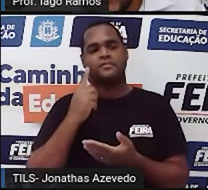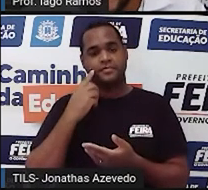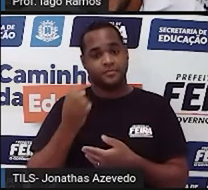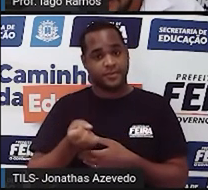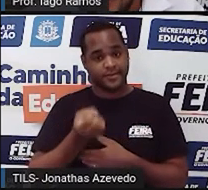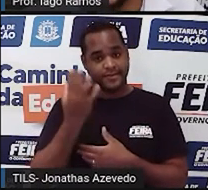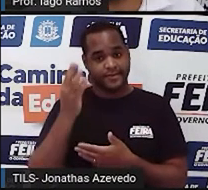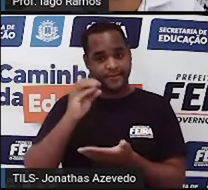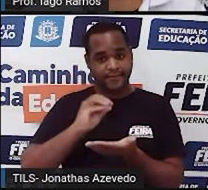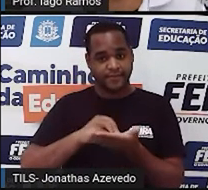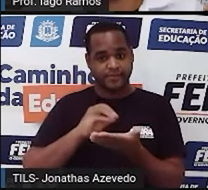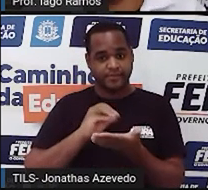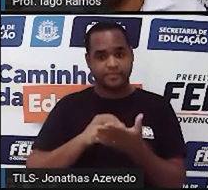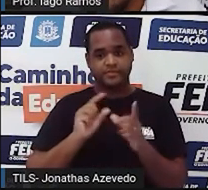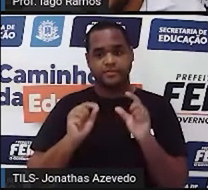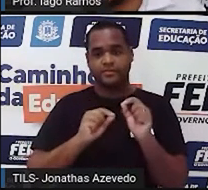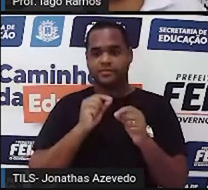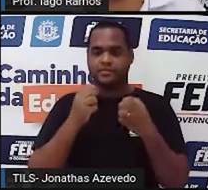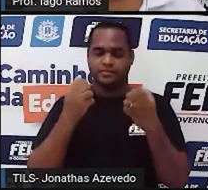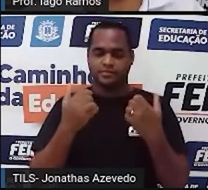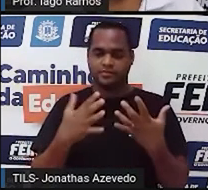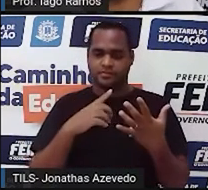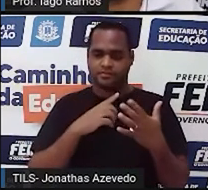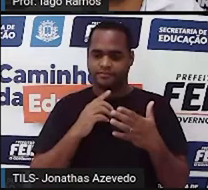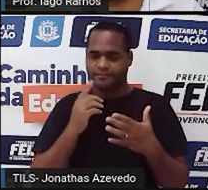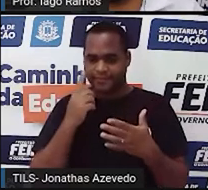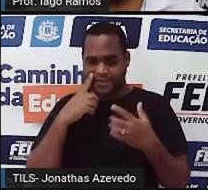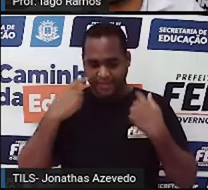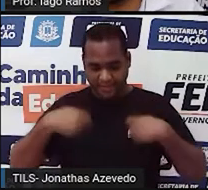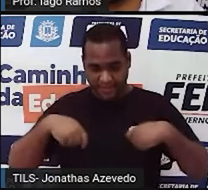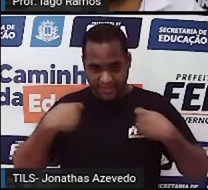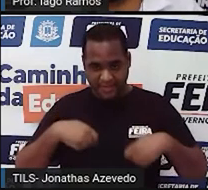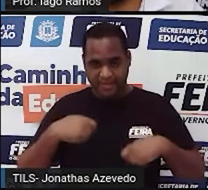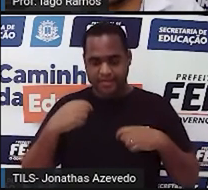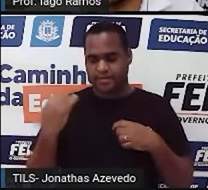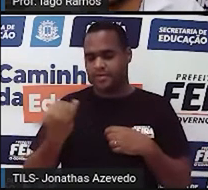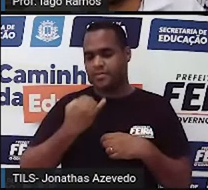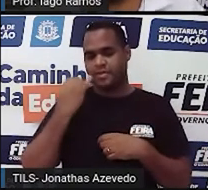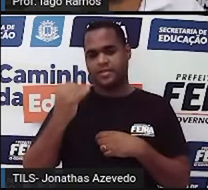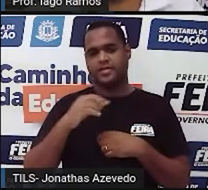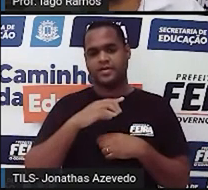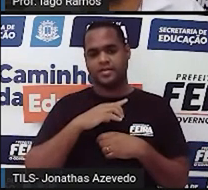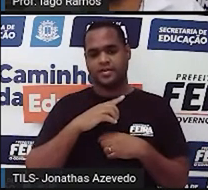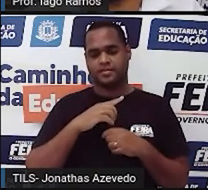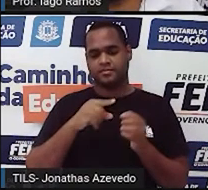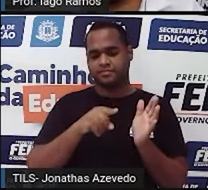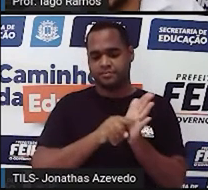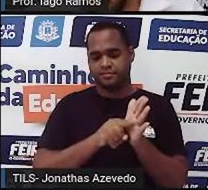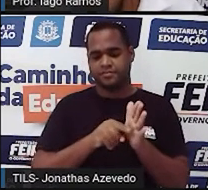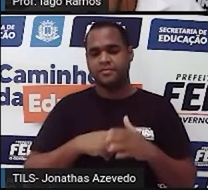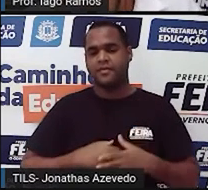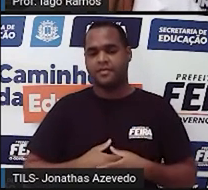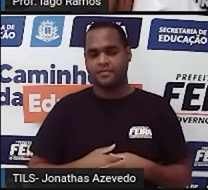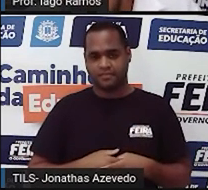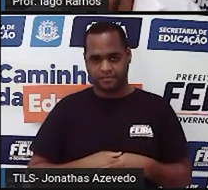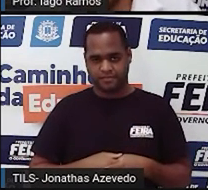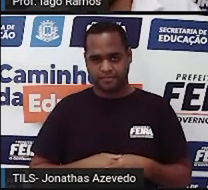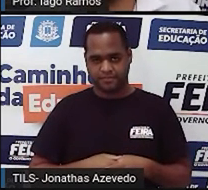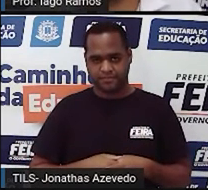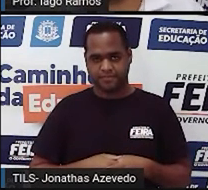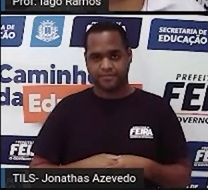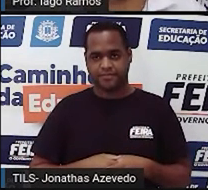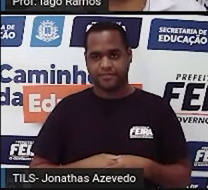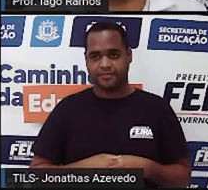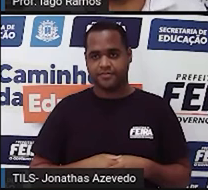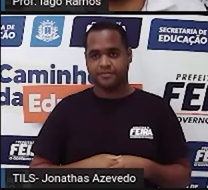falta, a gente vai precisar também da operação de subtração. Ok, vamos que vamos. Aí